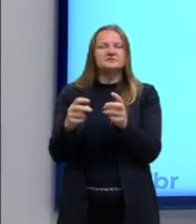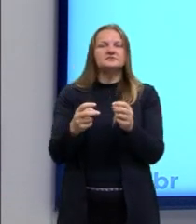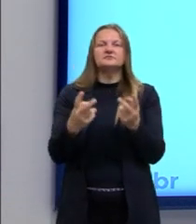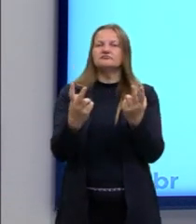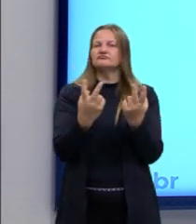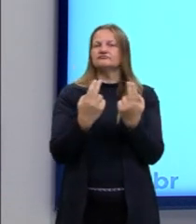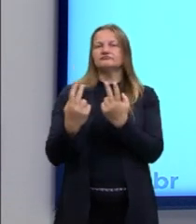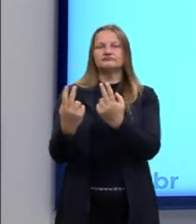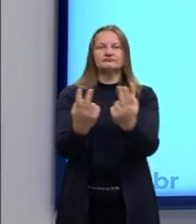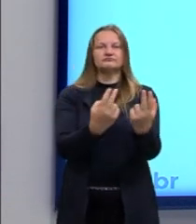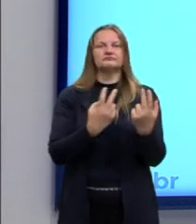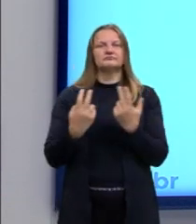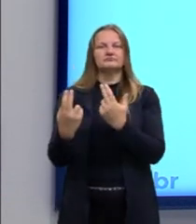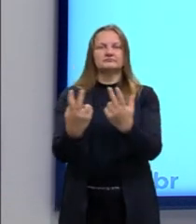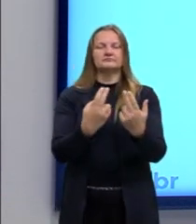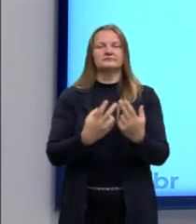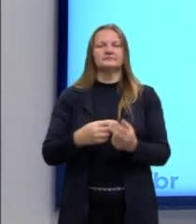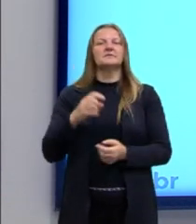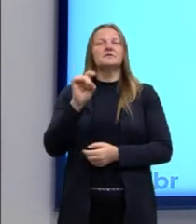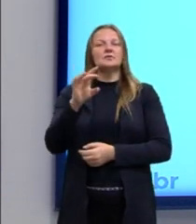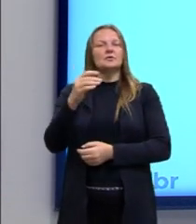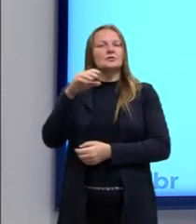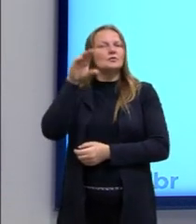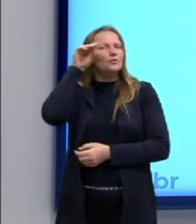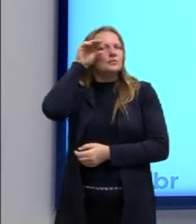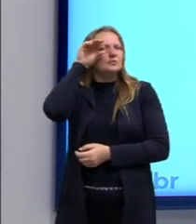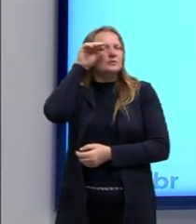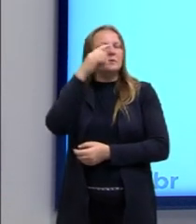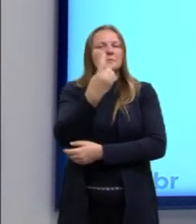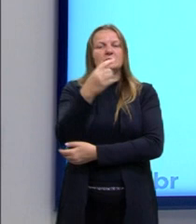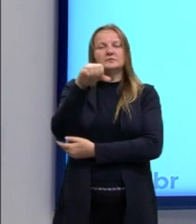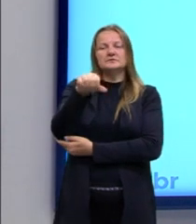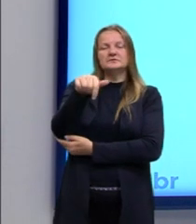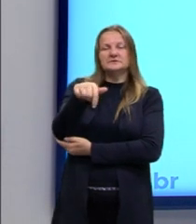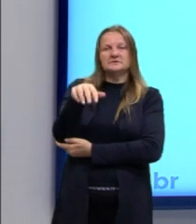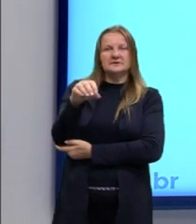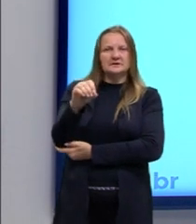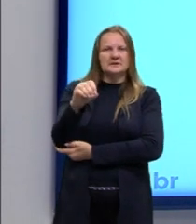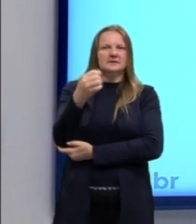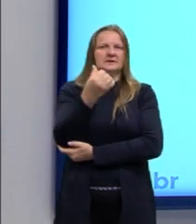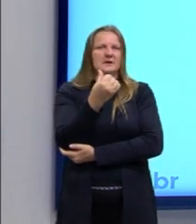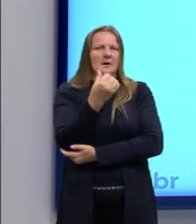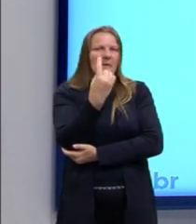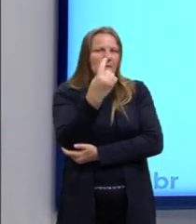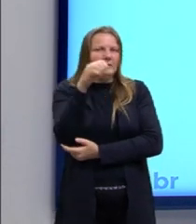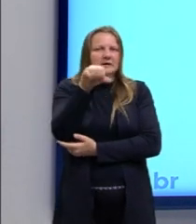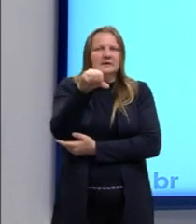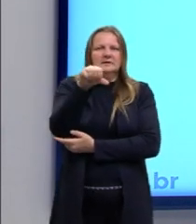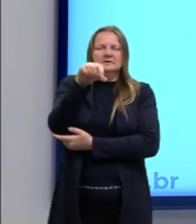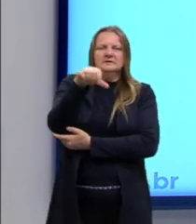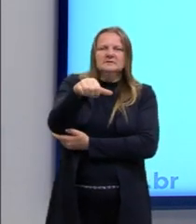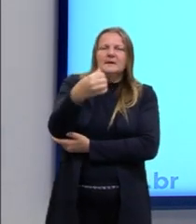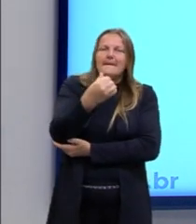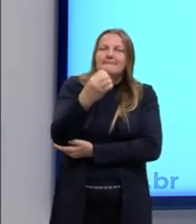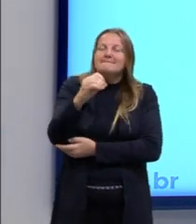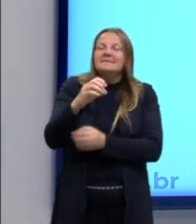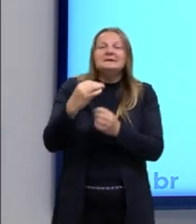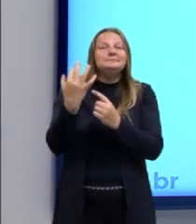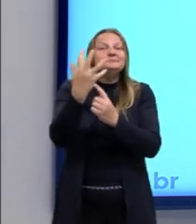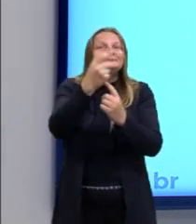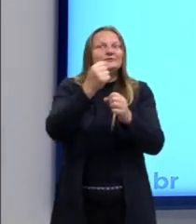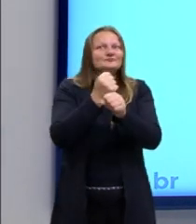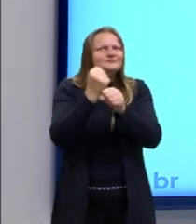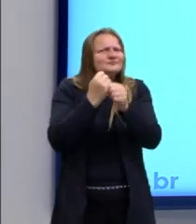que nós observávamos nos anos 70, por exemplo, 60, 70, em que as produções artísticas,